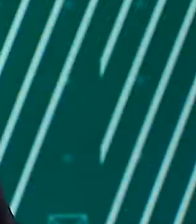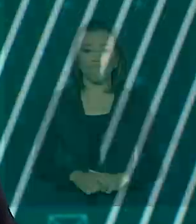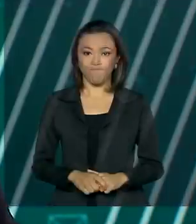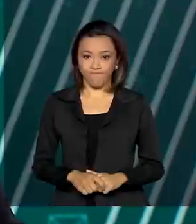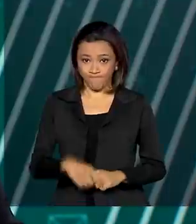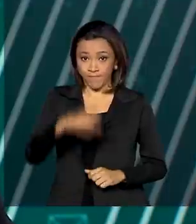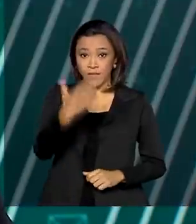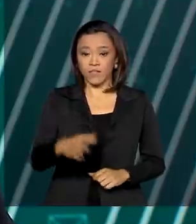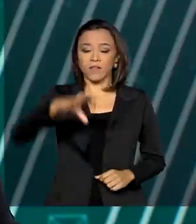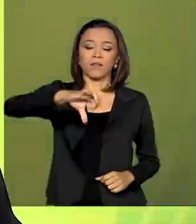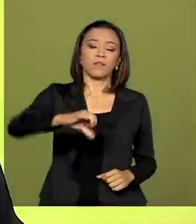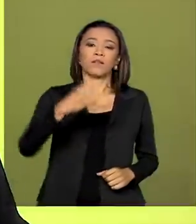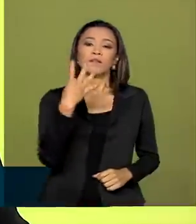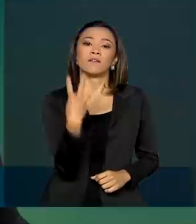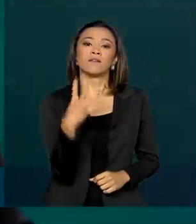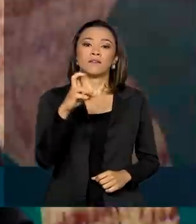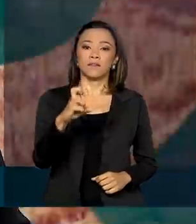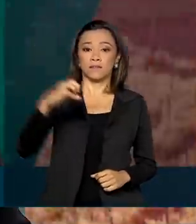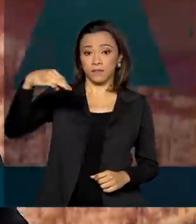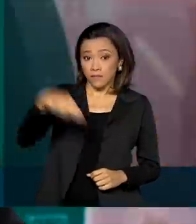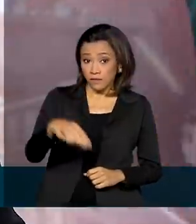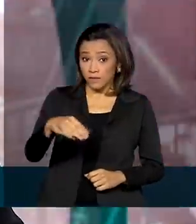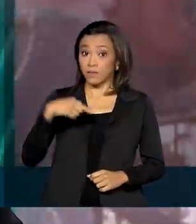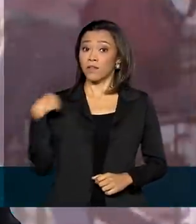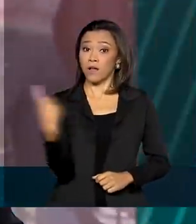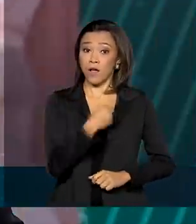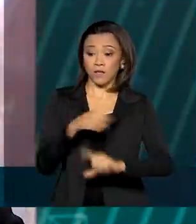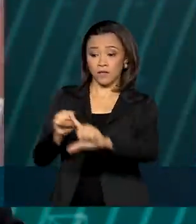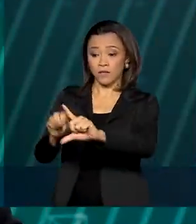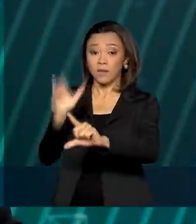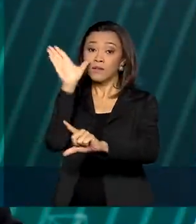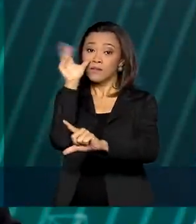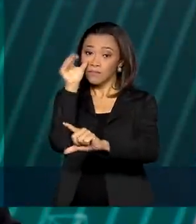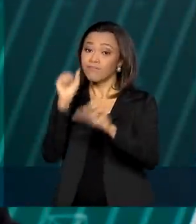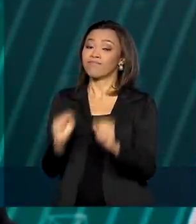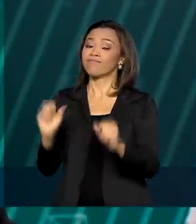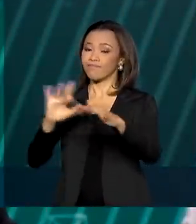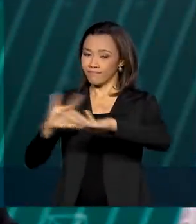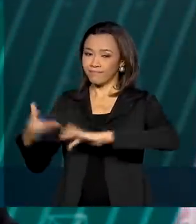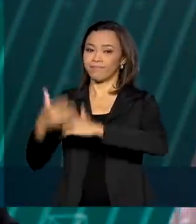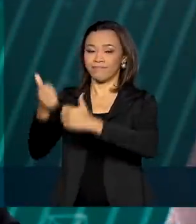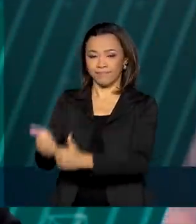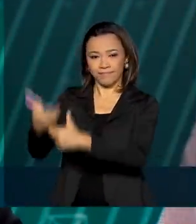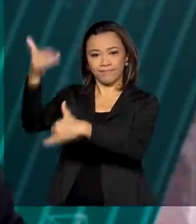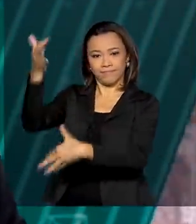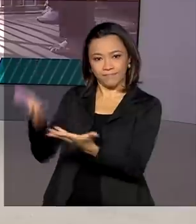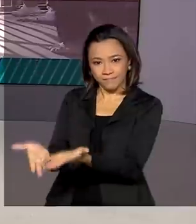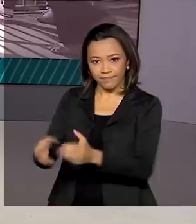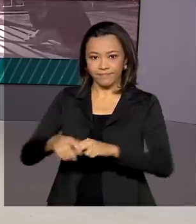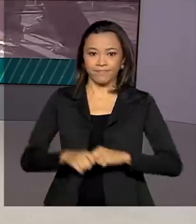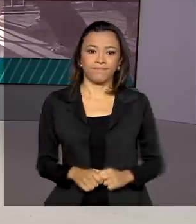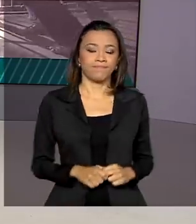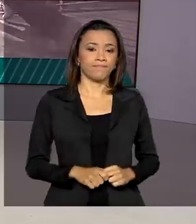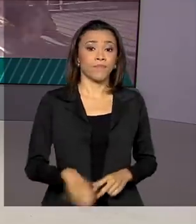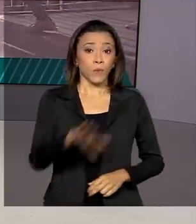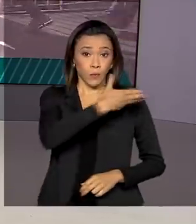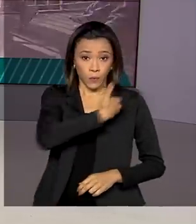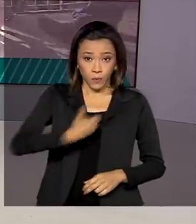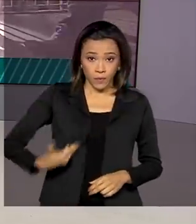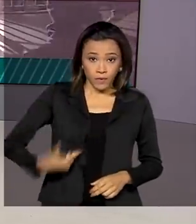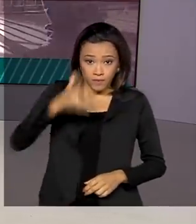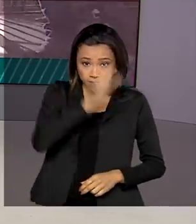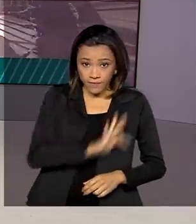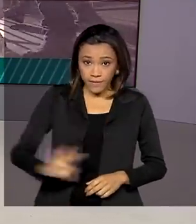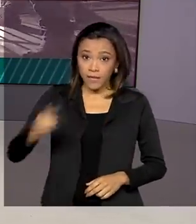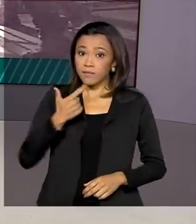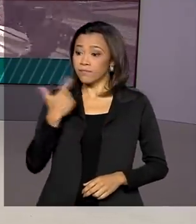São 9 horas e 45 minutos, nós estamos ao vivo também pelas redes sociais. O governo federal